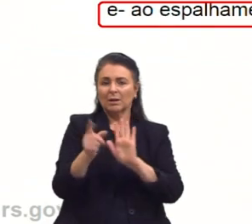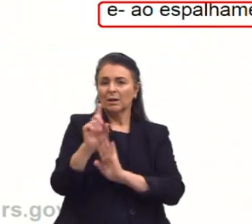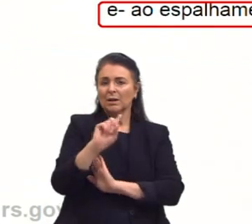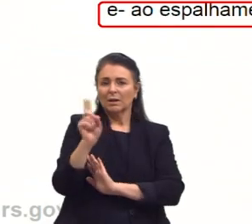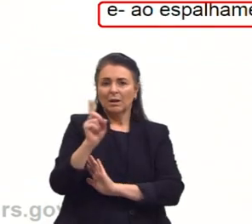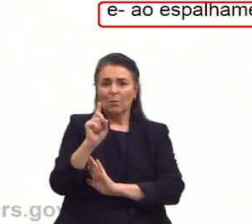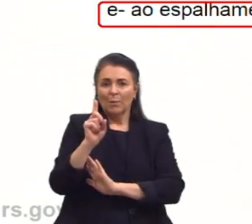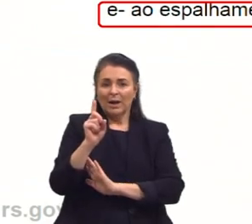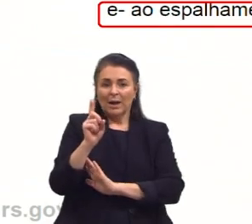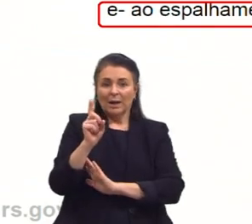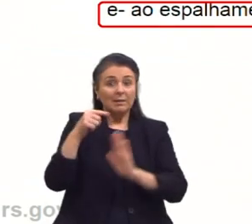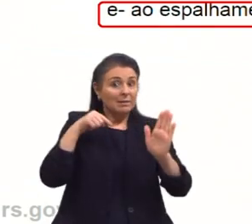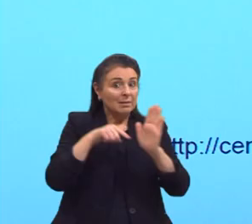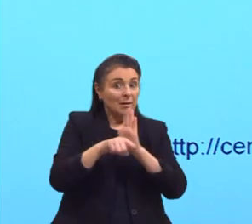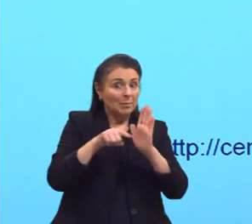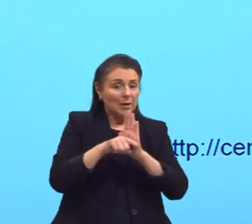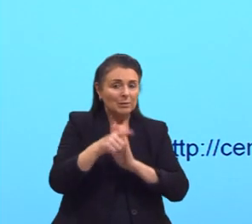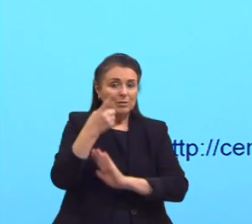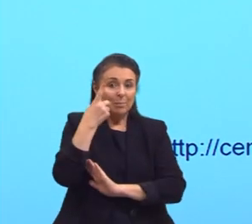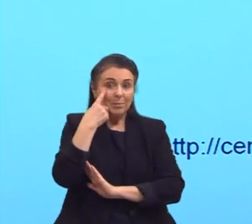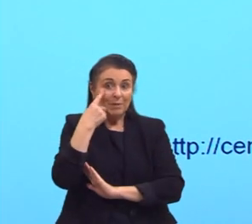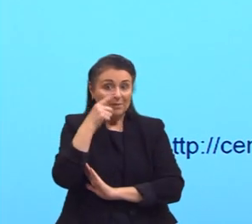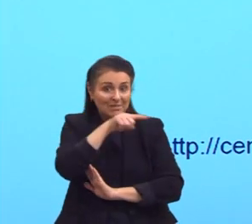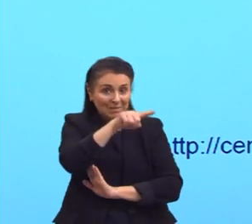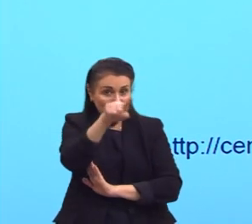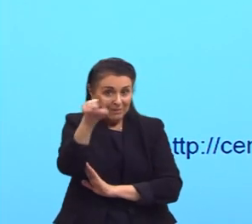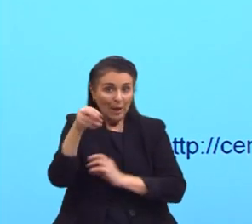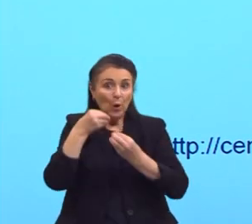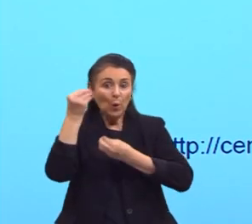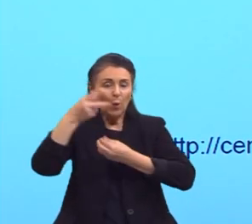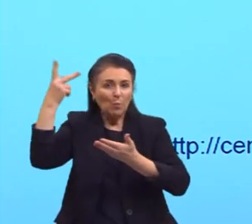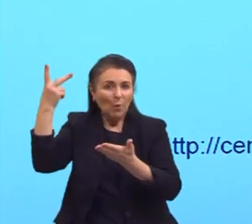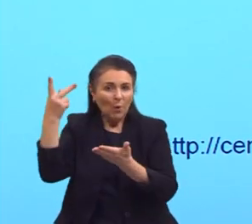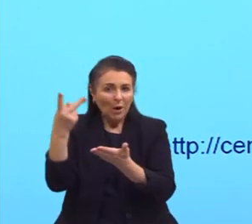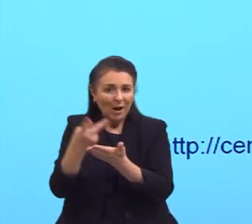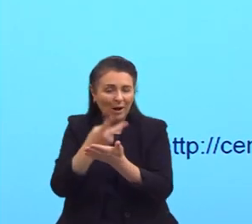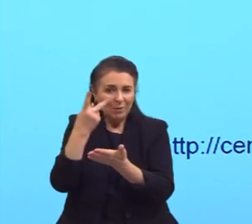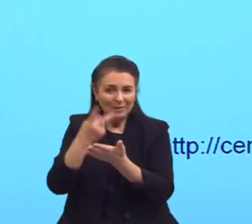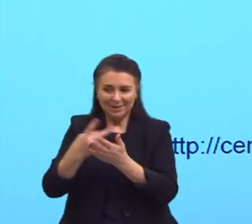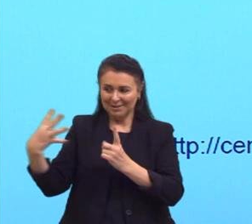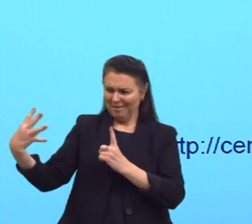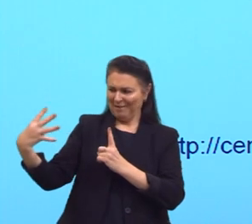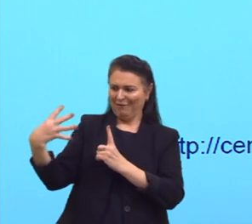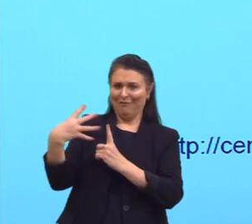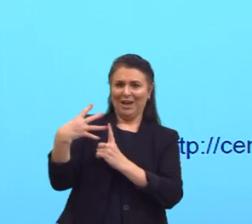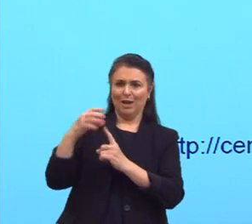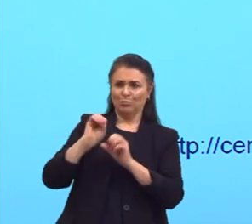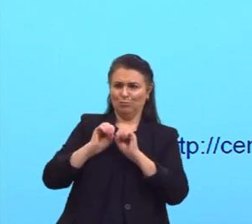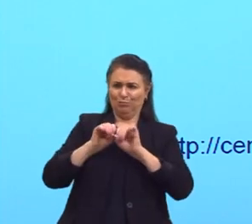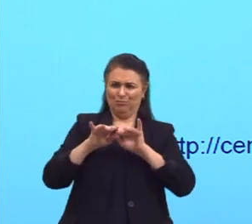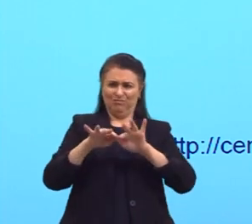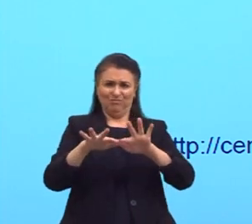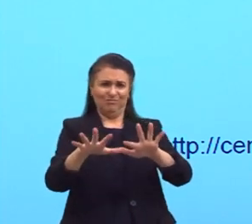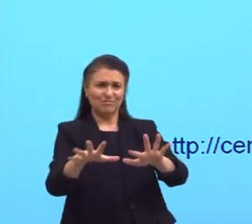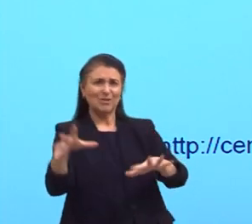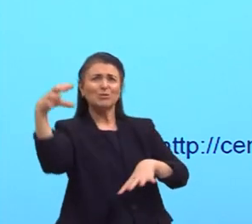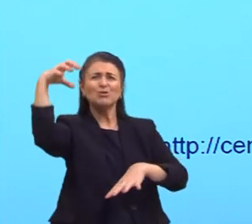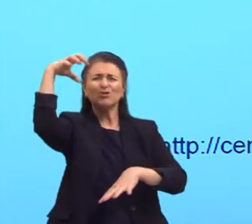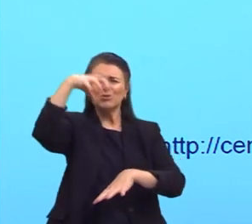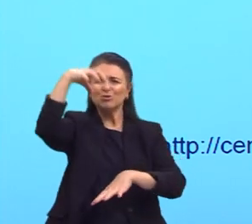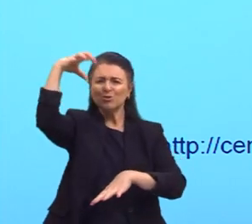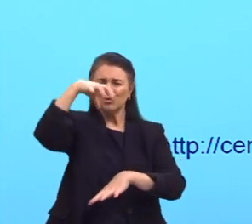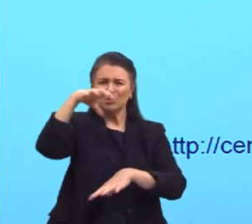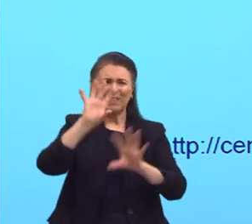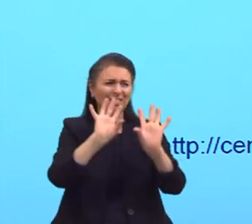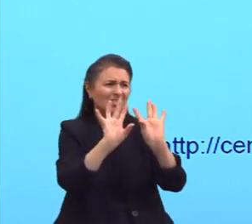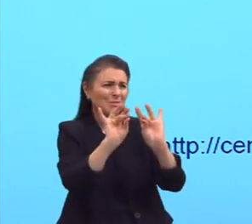questão, mas só para contextualizar vocês, que é um efeito que a gente acaba verificando nos dias de chuva, nos dias de umidade,